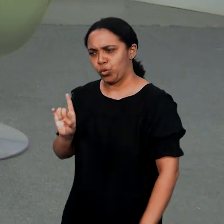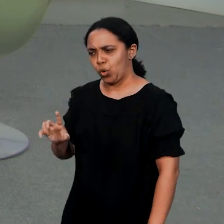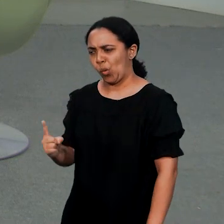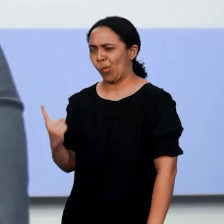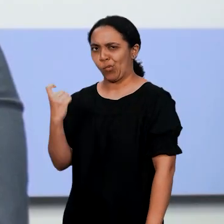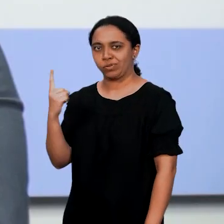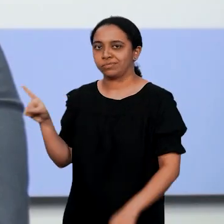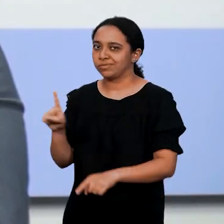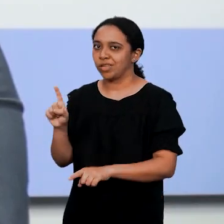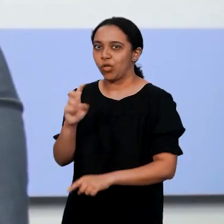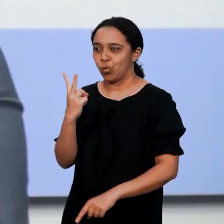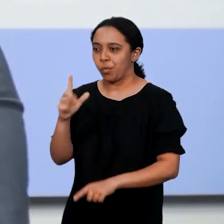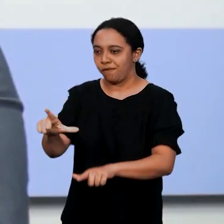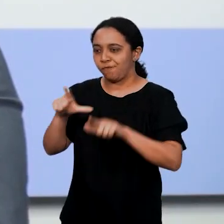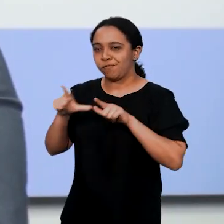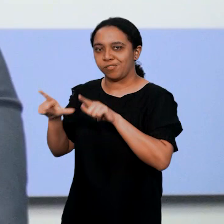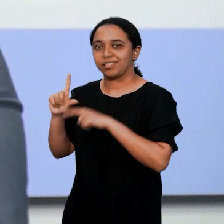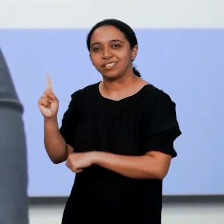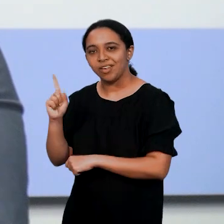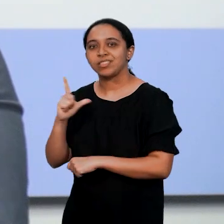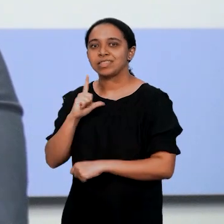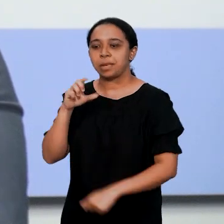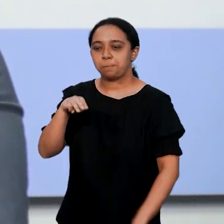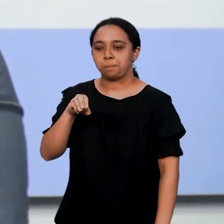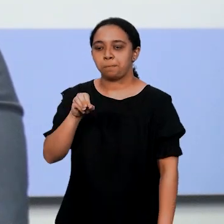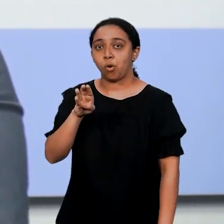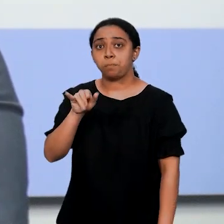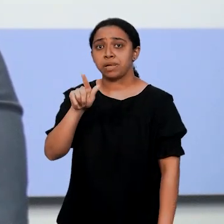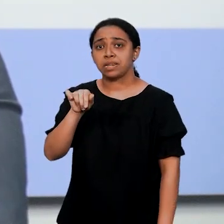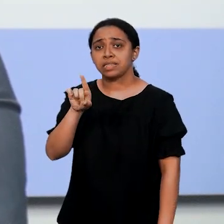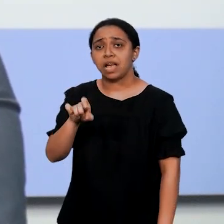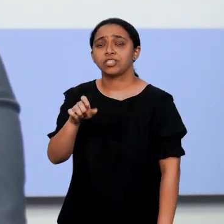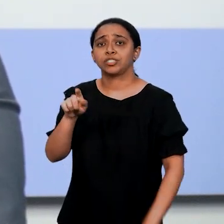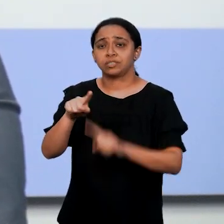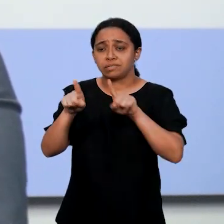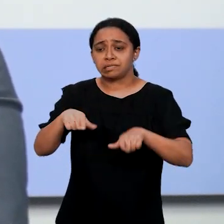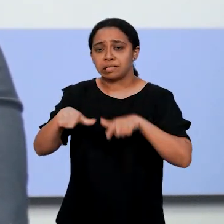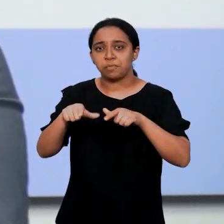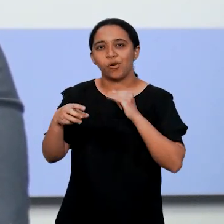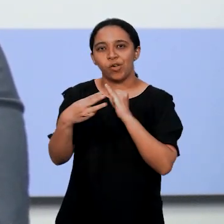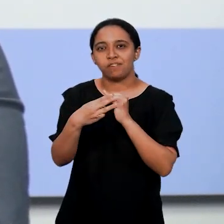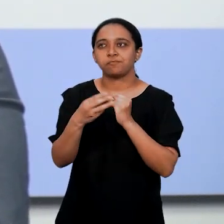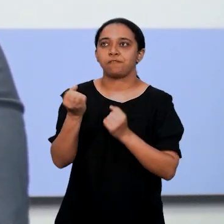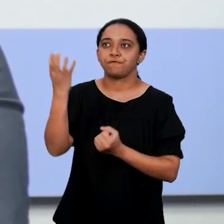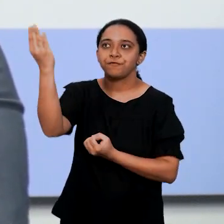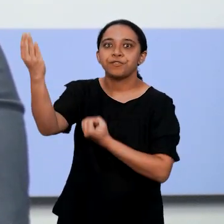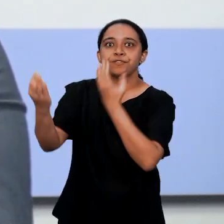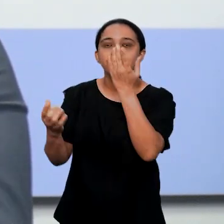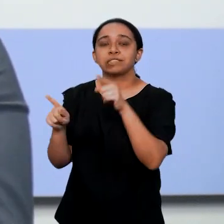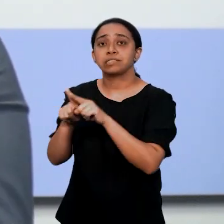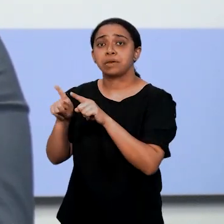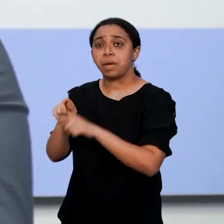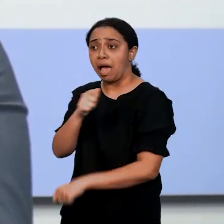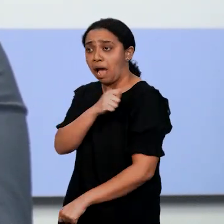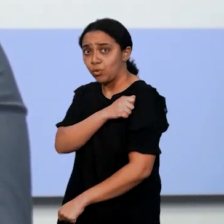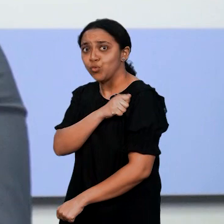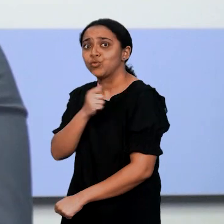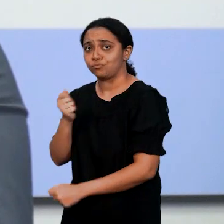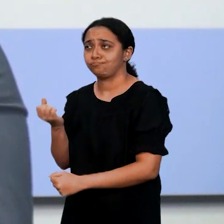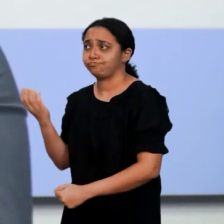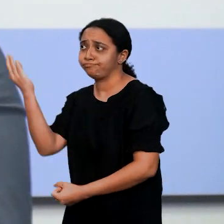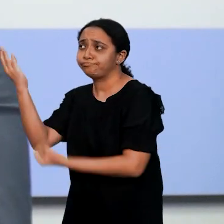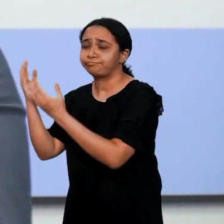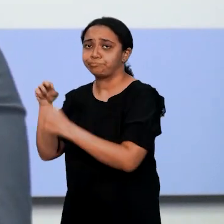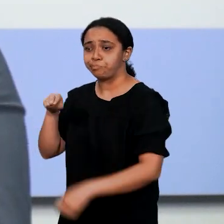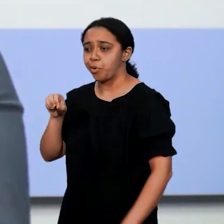as ações não se resumem apenas à dupla diplomação. Temos também mobilidade de servidores, mobilidade de alunos de curta duração,